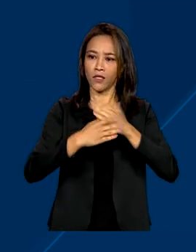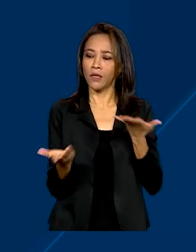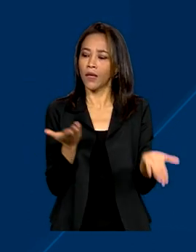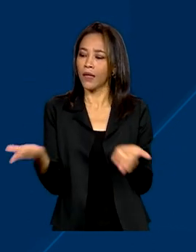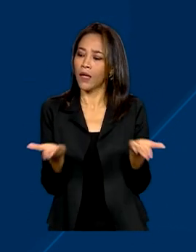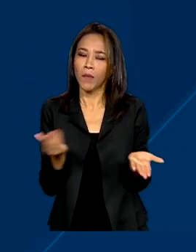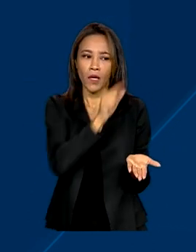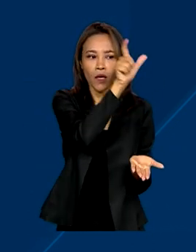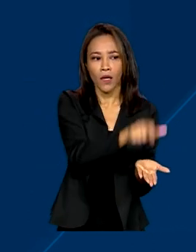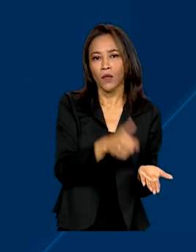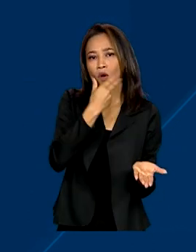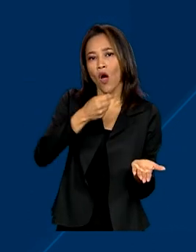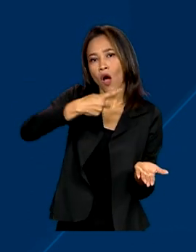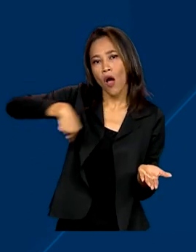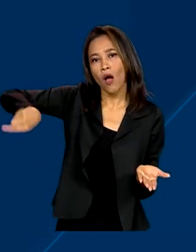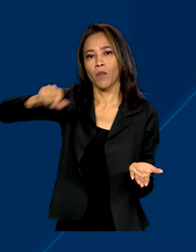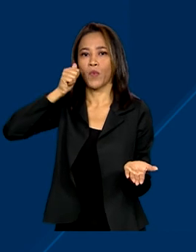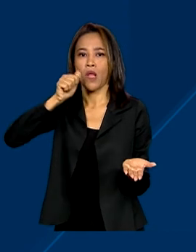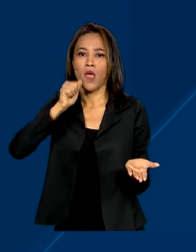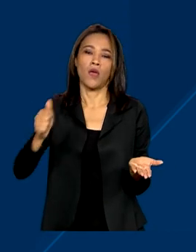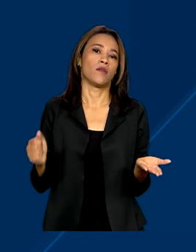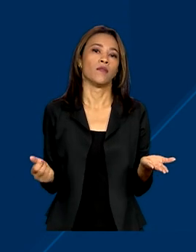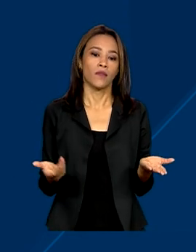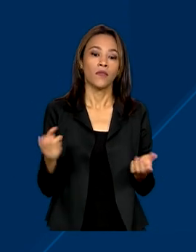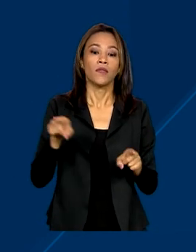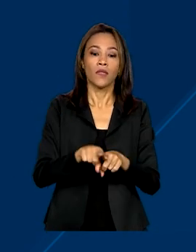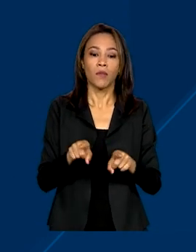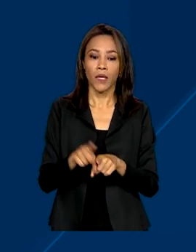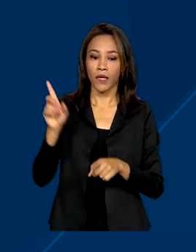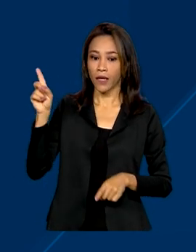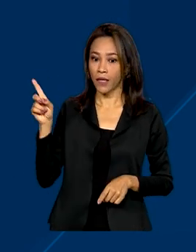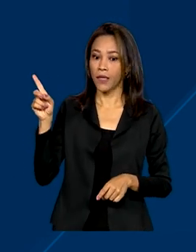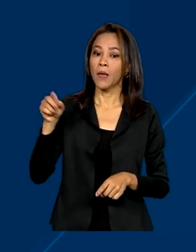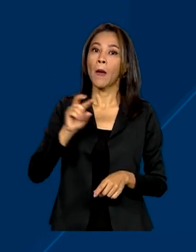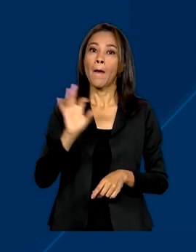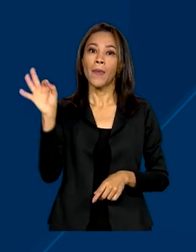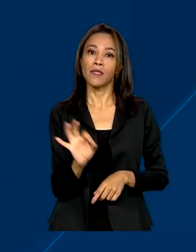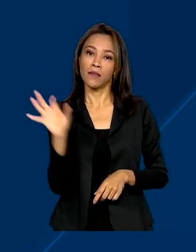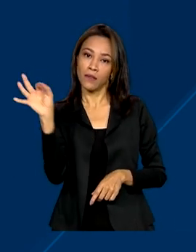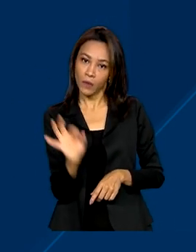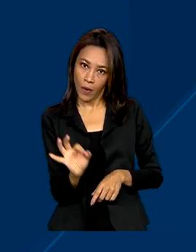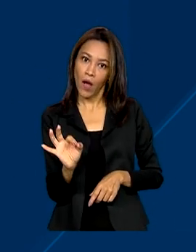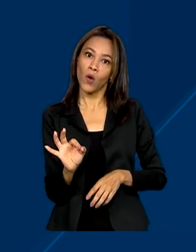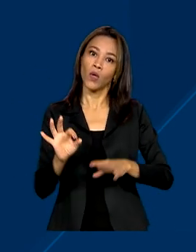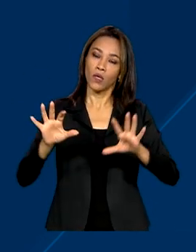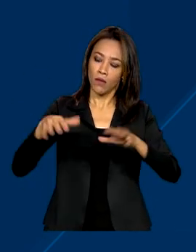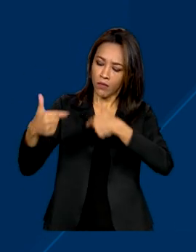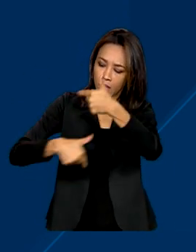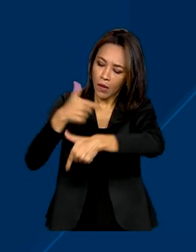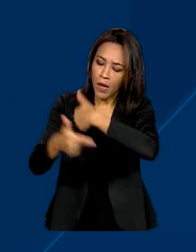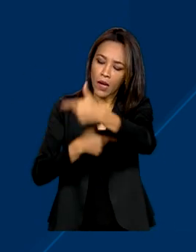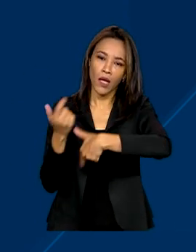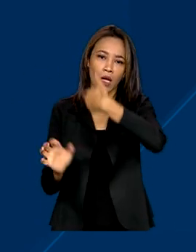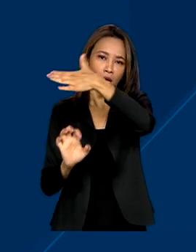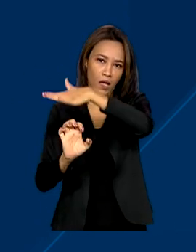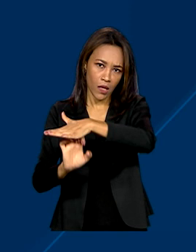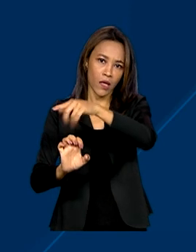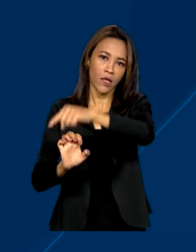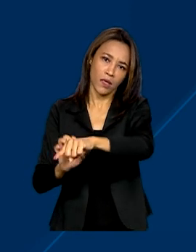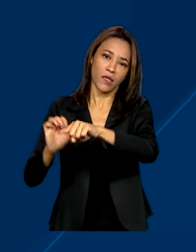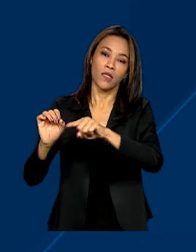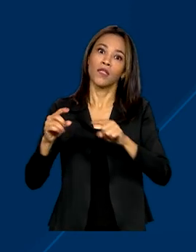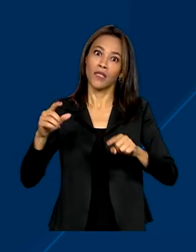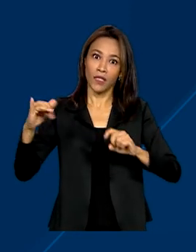mulheres trabalhadores, exigência de percentual mínimo de mão de obra de mulheres vítimas de violência